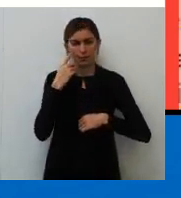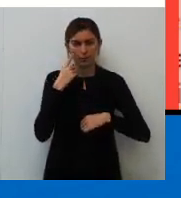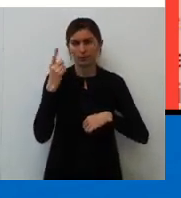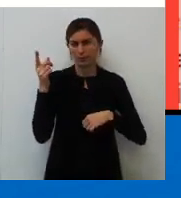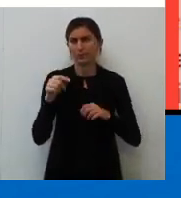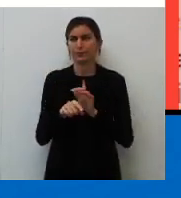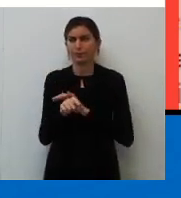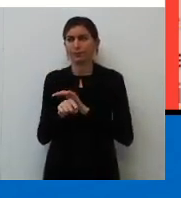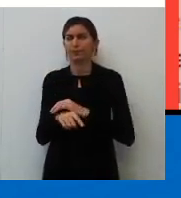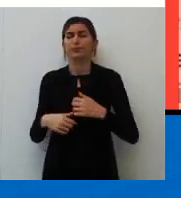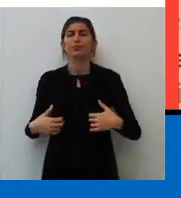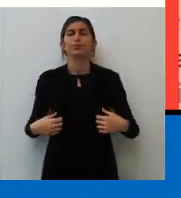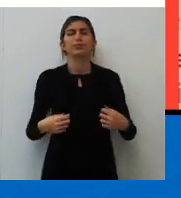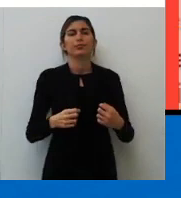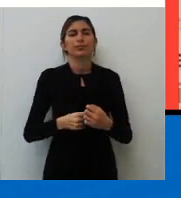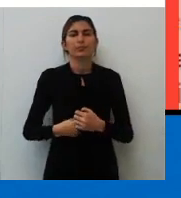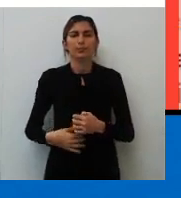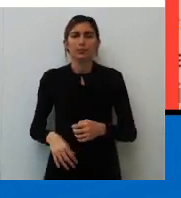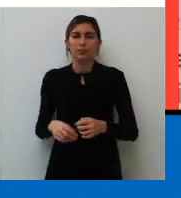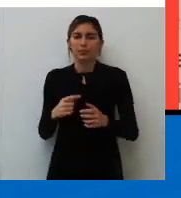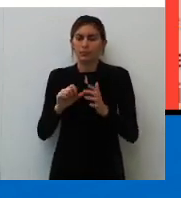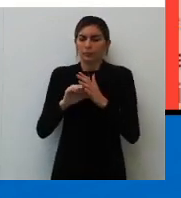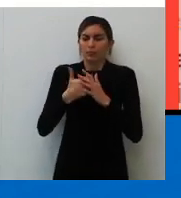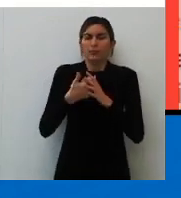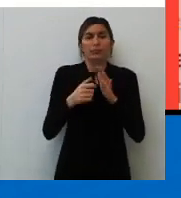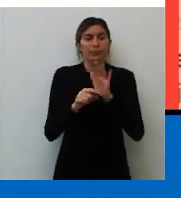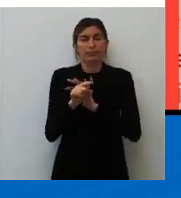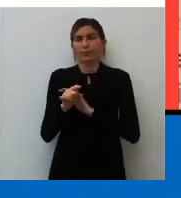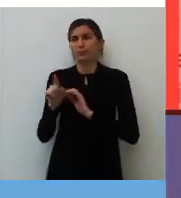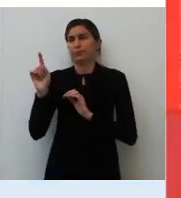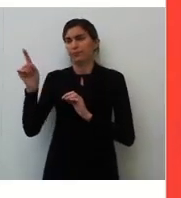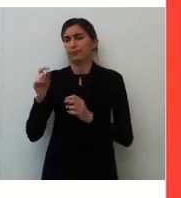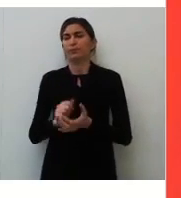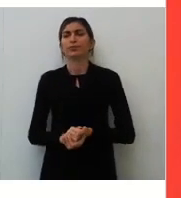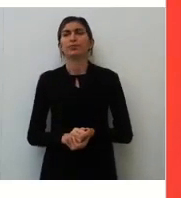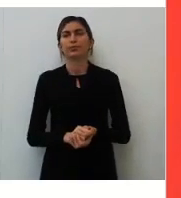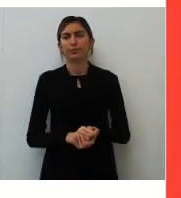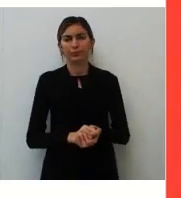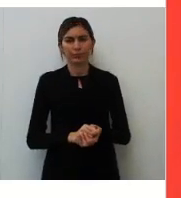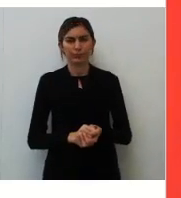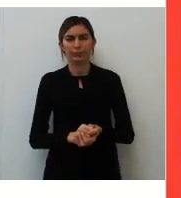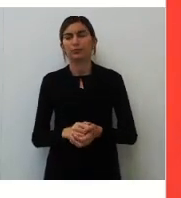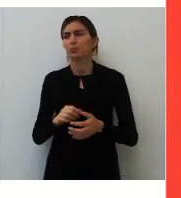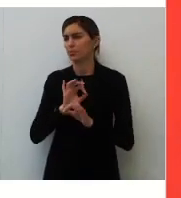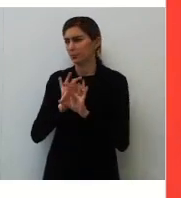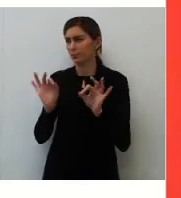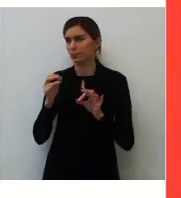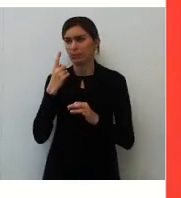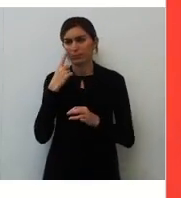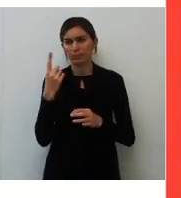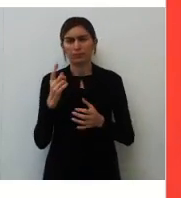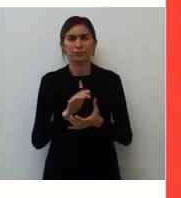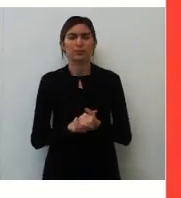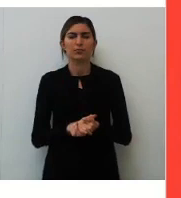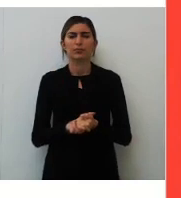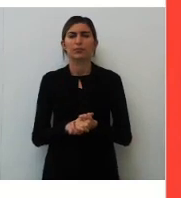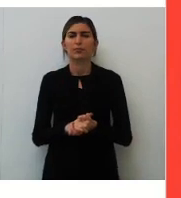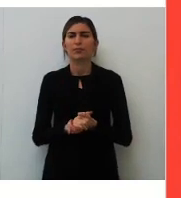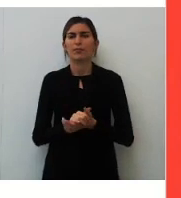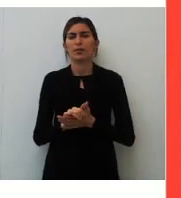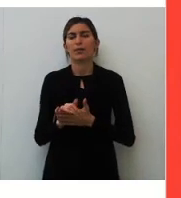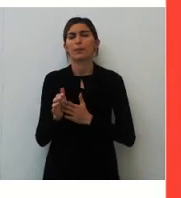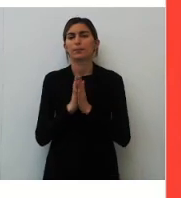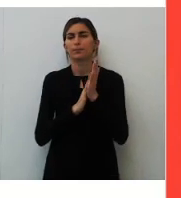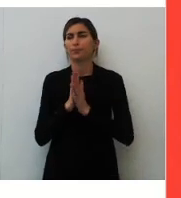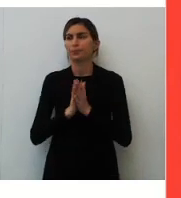questões? Vamos lá? Primeira questão aí, tela cheia para todo mundo acompanhar. Que maravilha. Adorei esse bate-papo, viu? Adorei. Vamos